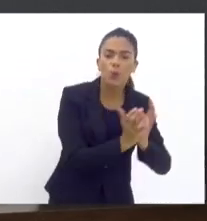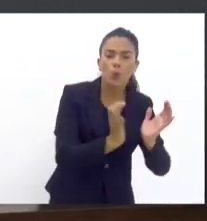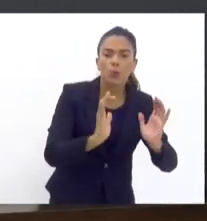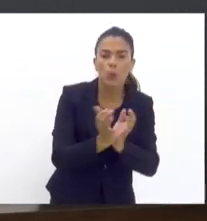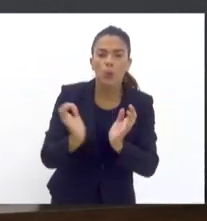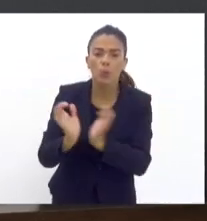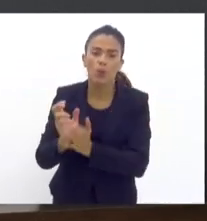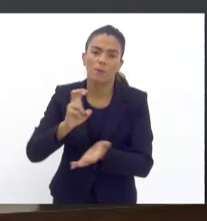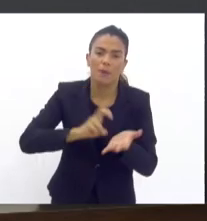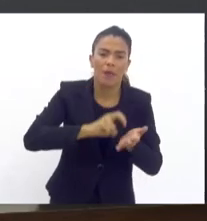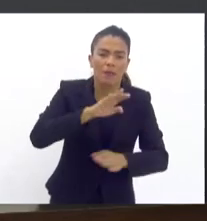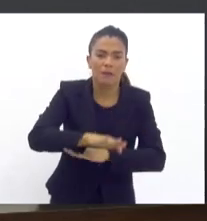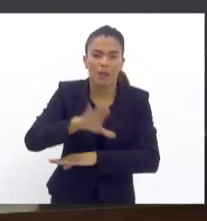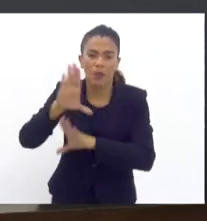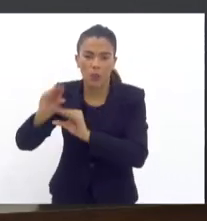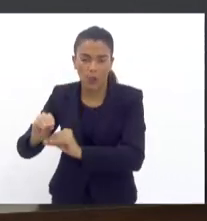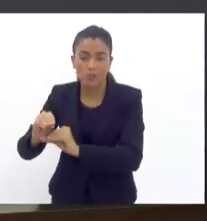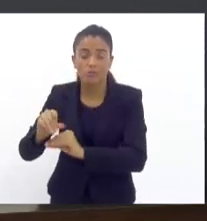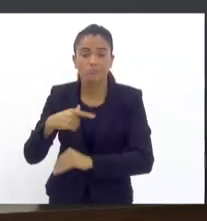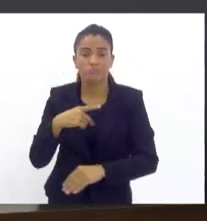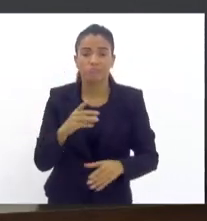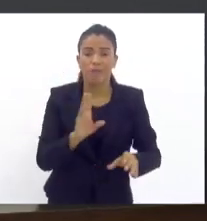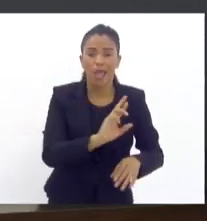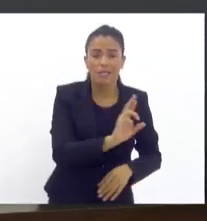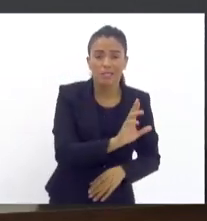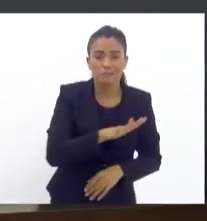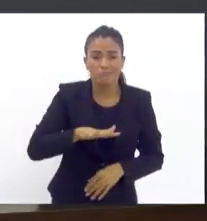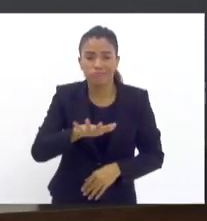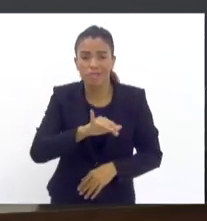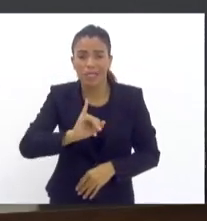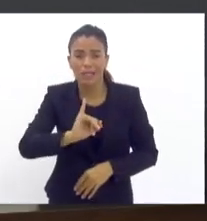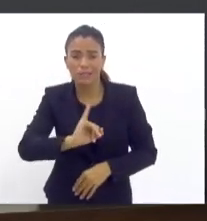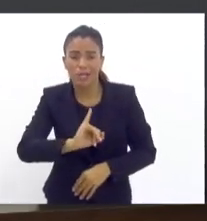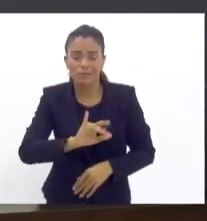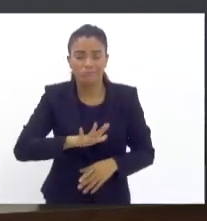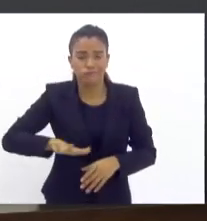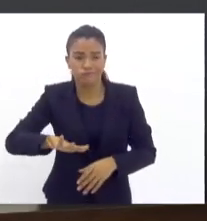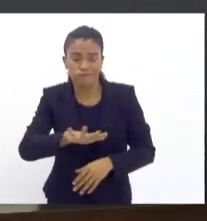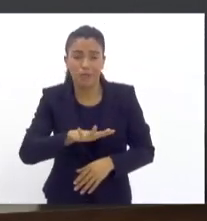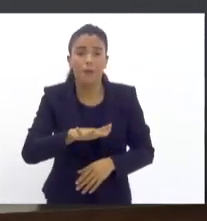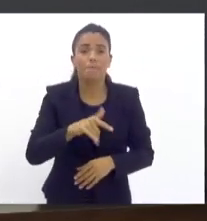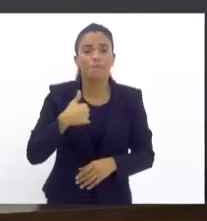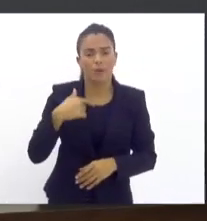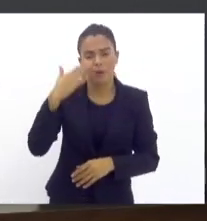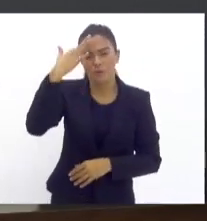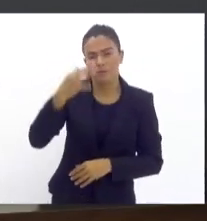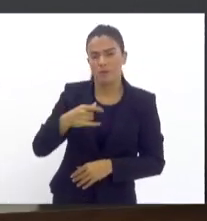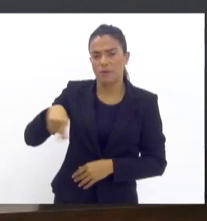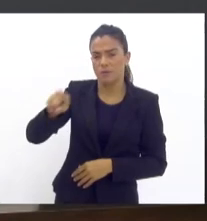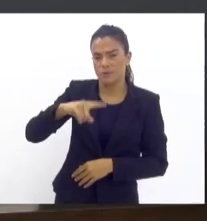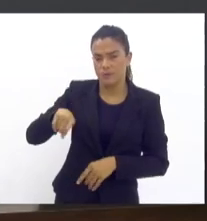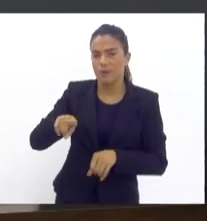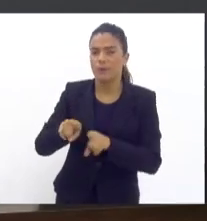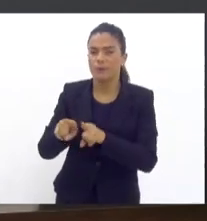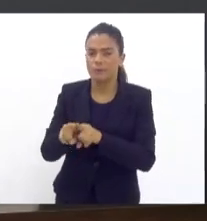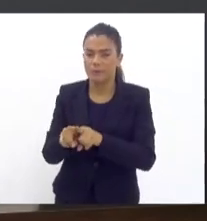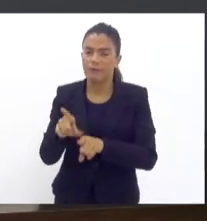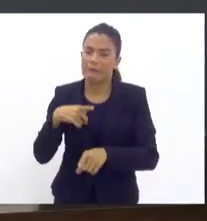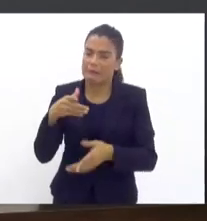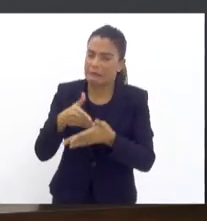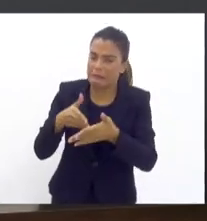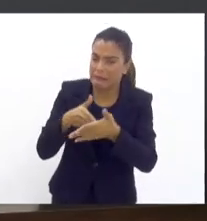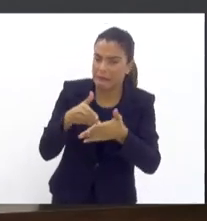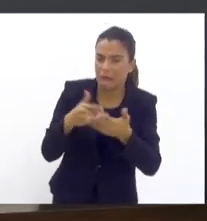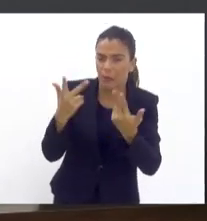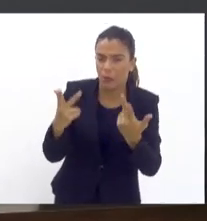quase 1.500 quilômetros quadrados que pega Resende, Porto Real, Coatiz, Tatiaia. Então eu tenho certeza que os senhores também enfrentam dificuldades